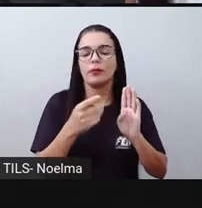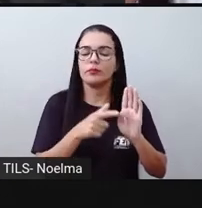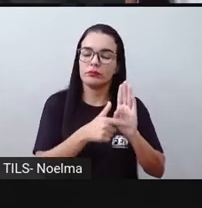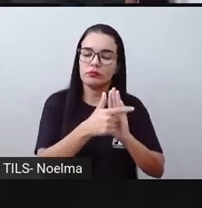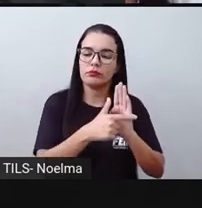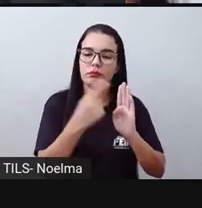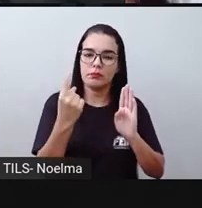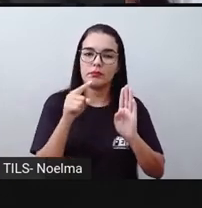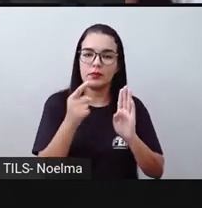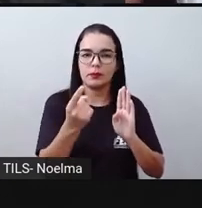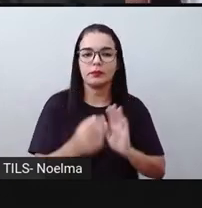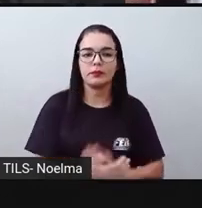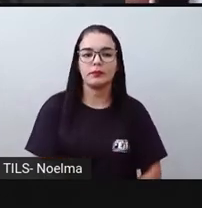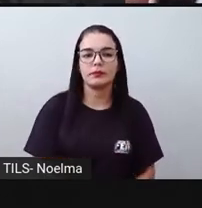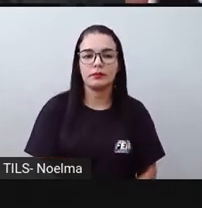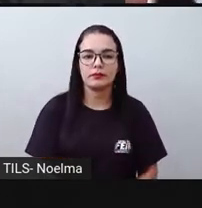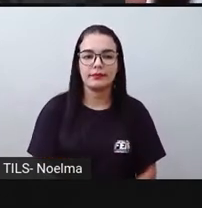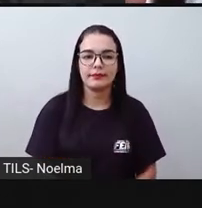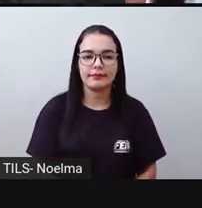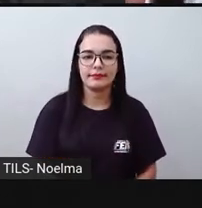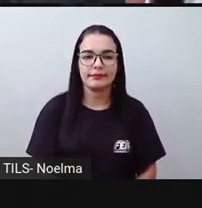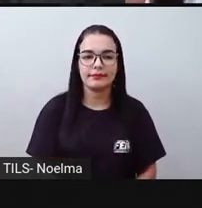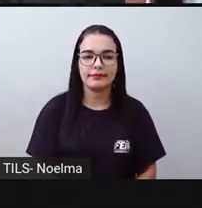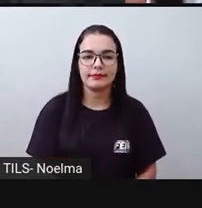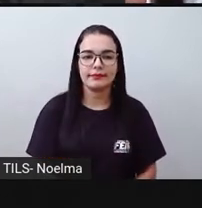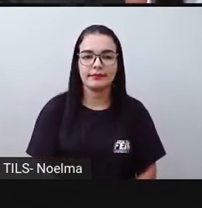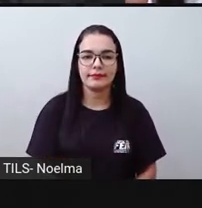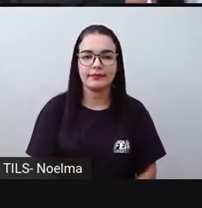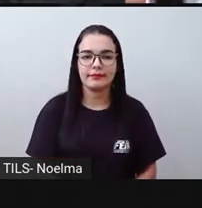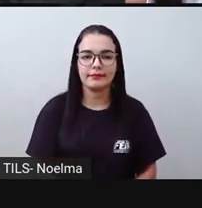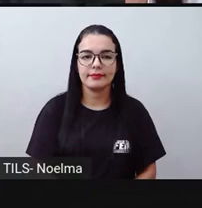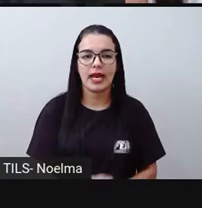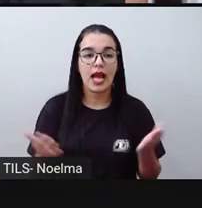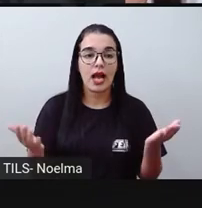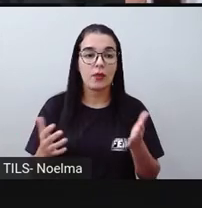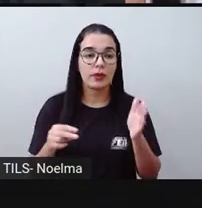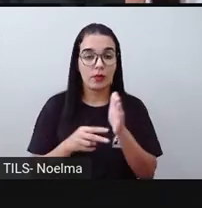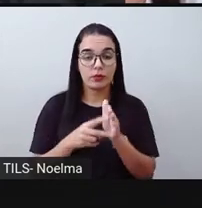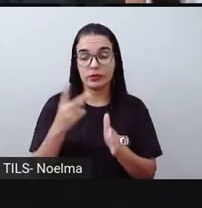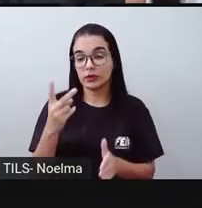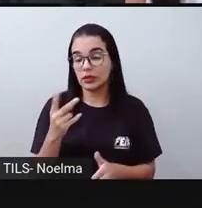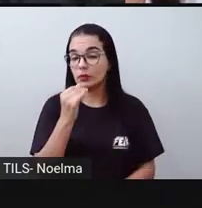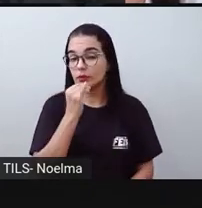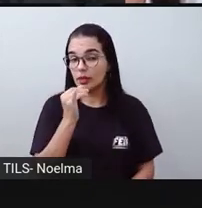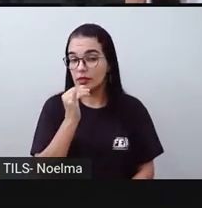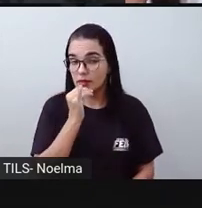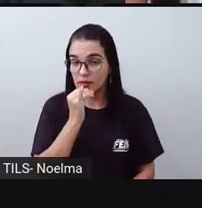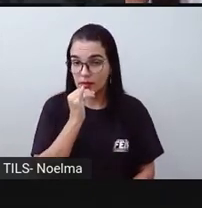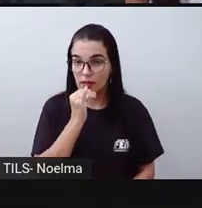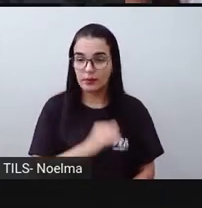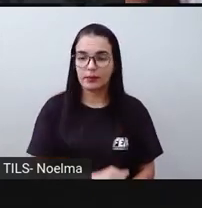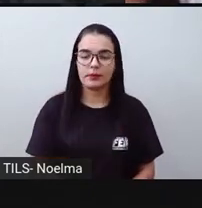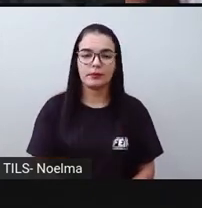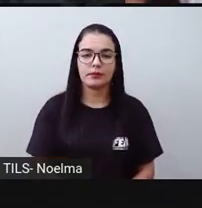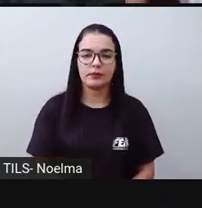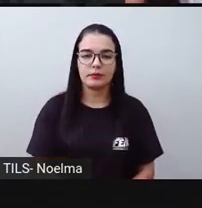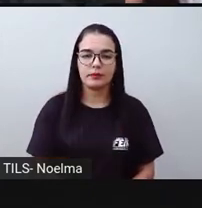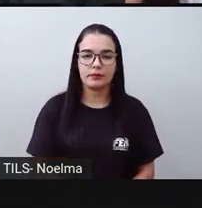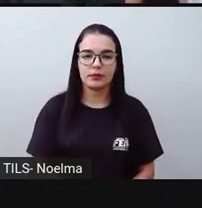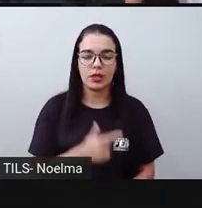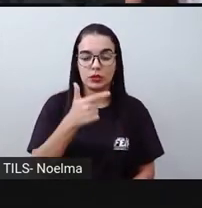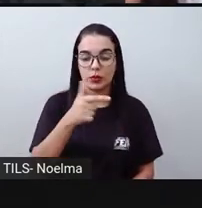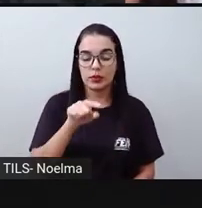então ele é 1.000, tá certo? E a Pró trouxe agora um outro exemplo, ó.